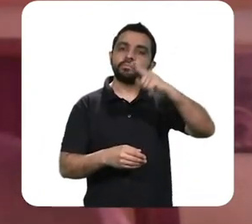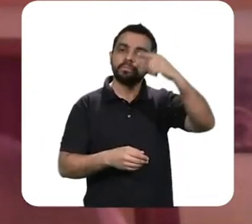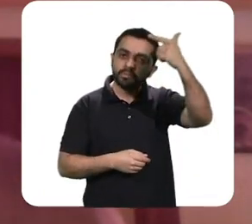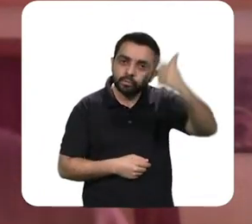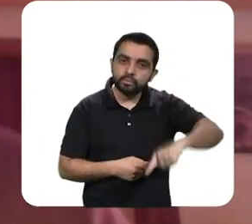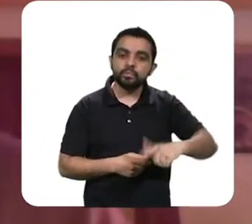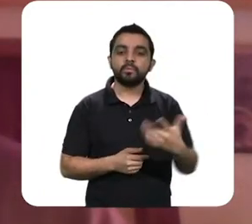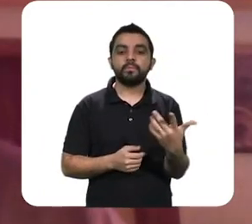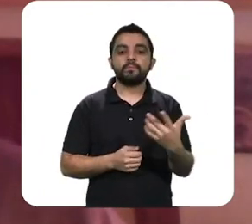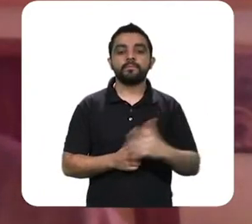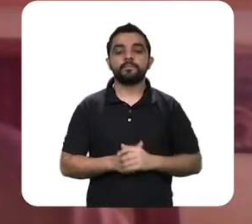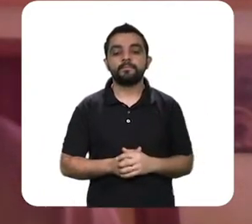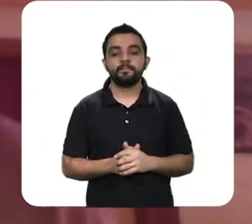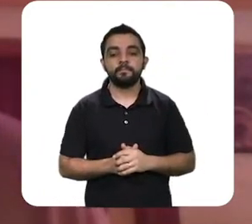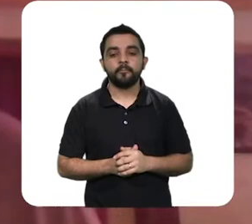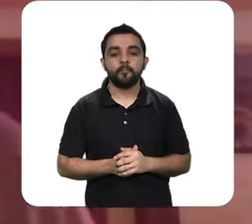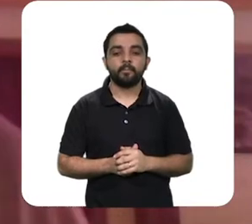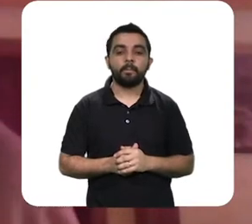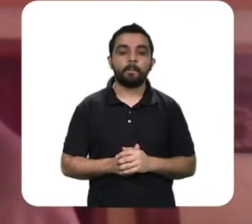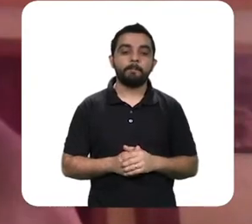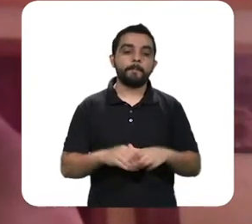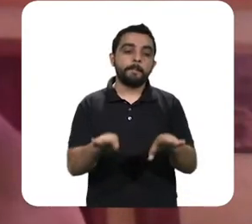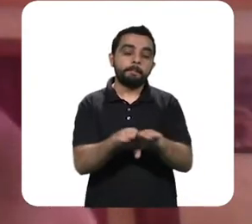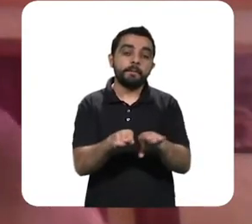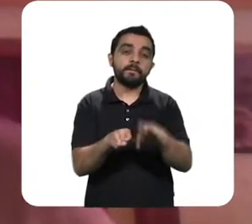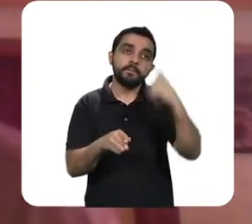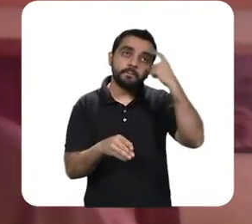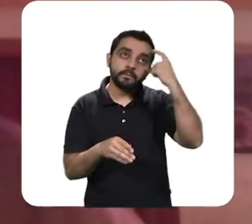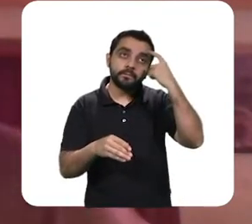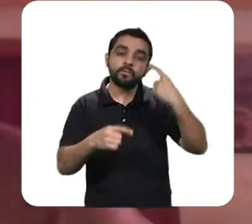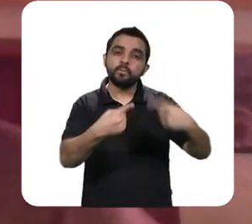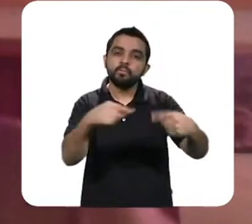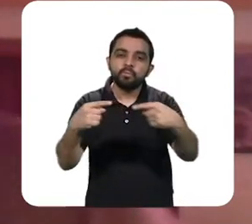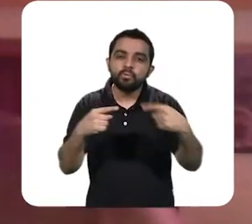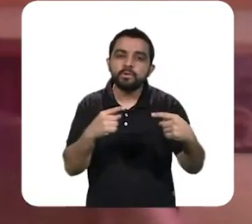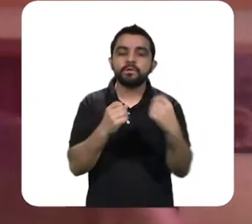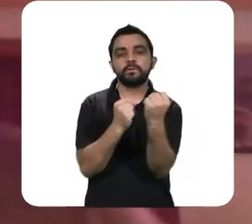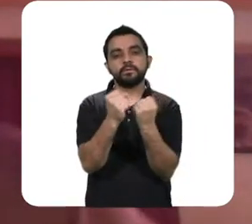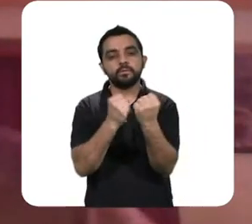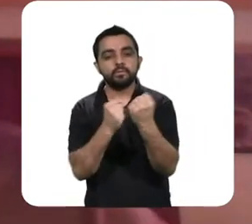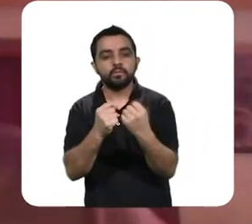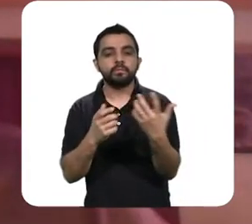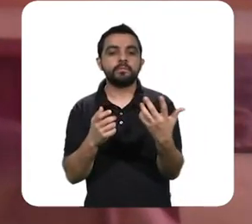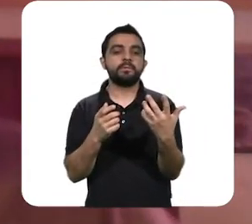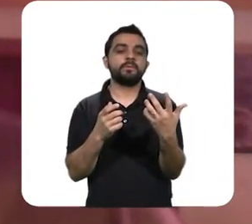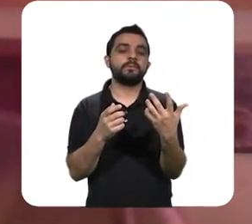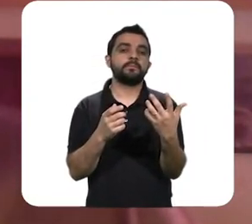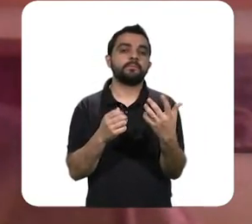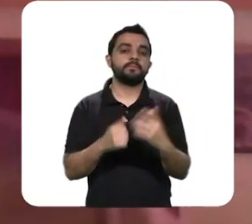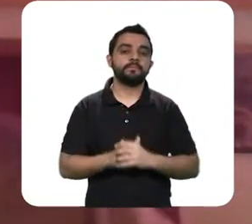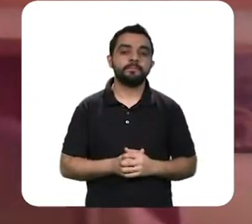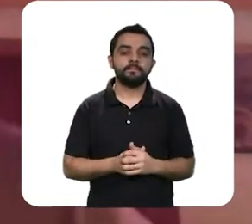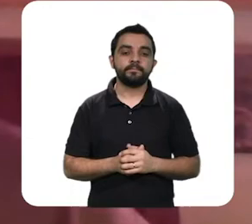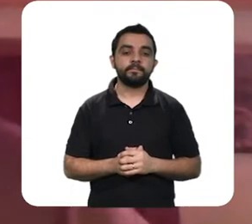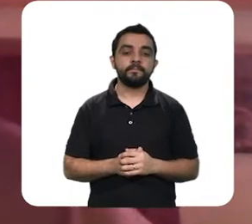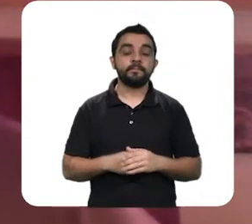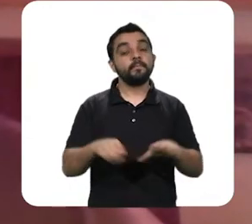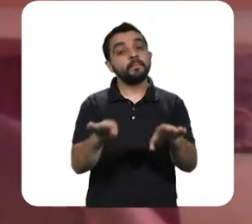causa da intervenção do Estado na economia. As políticas do governo são julgadas funcionais com muito ataso.